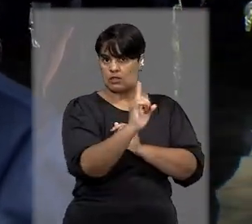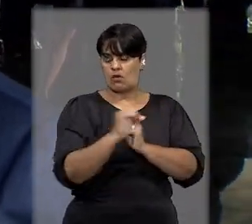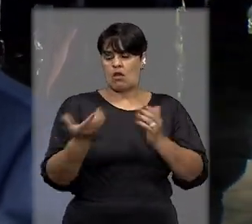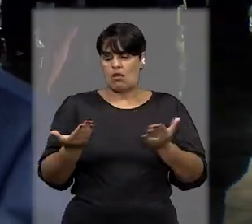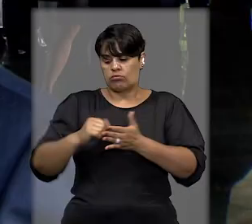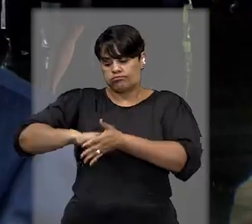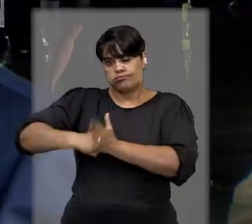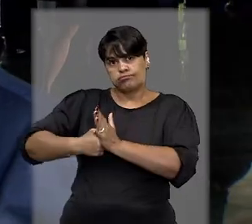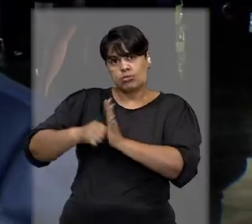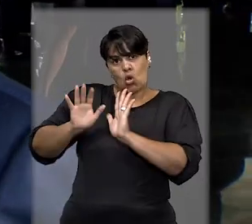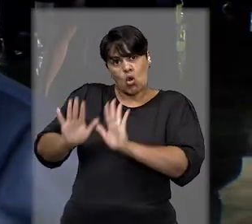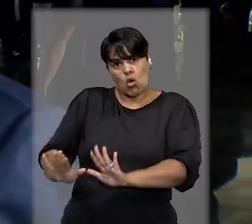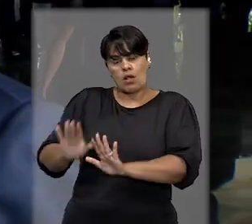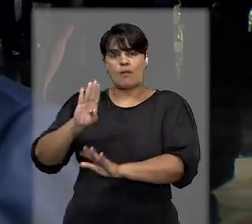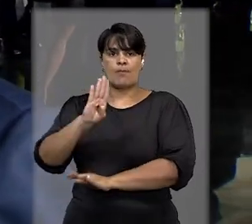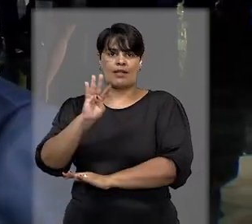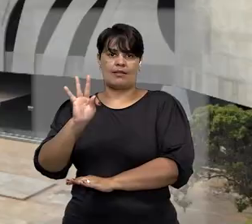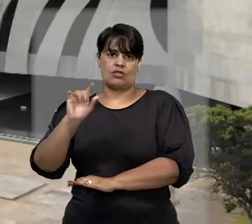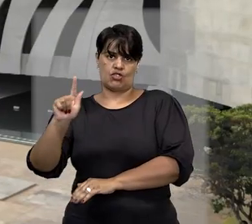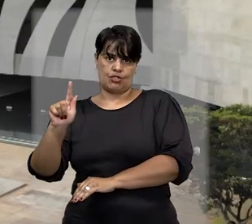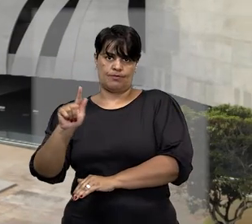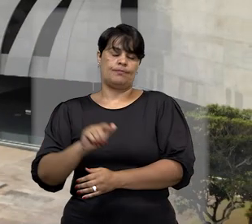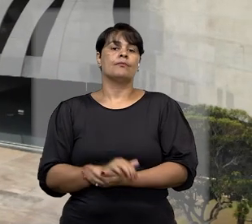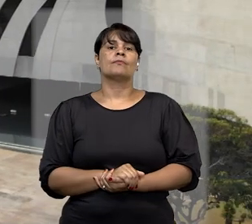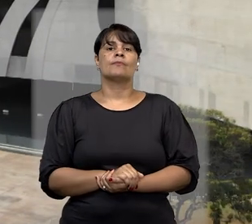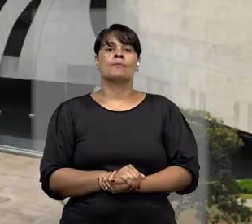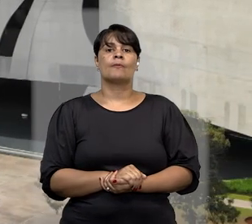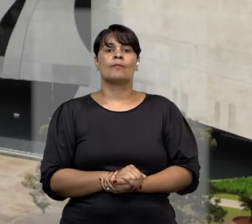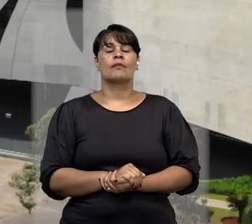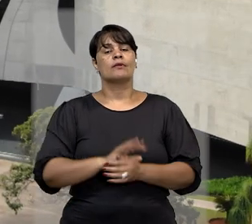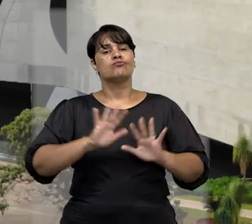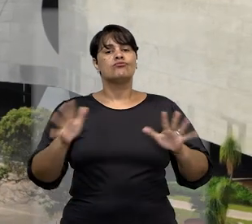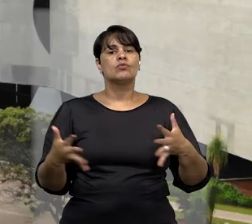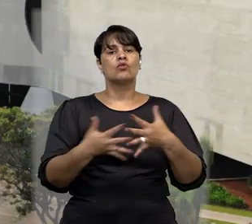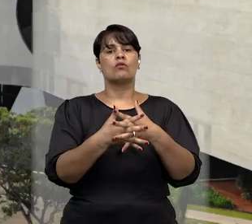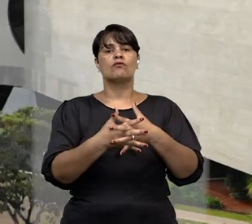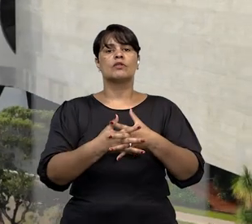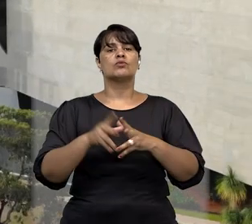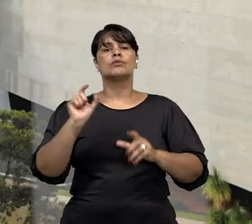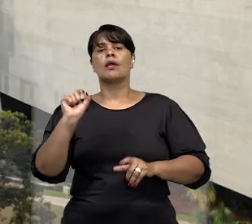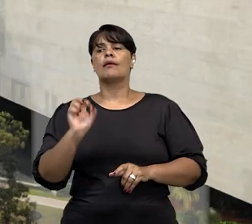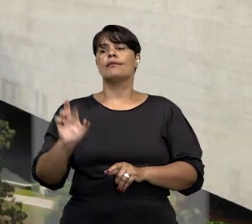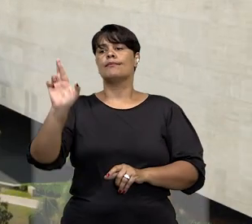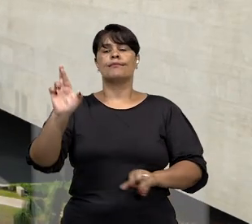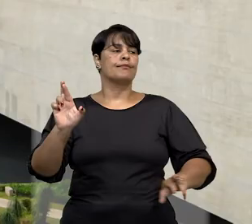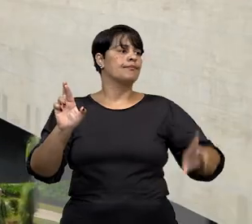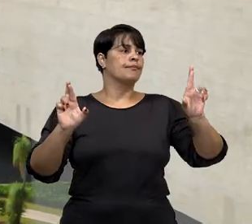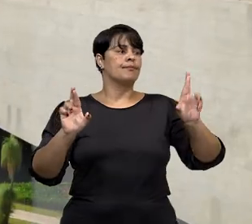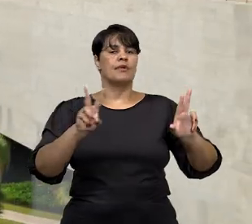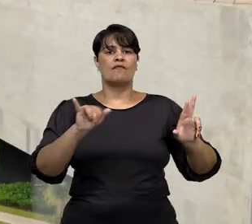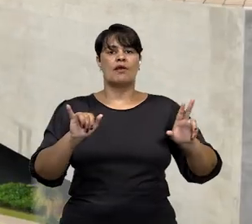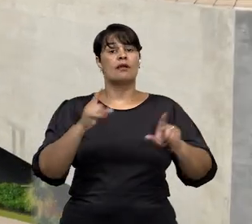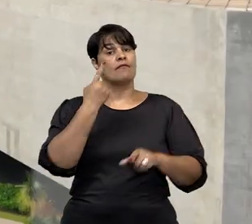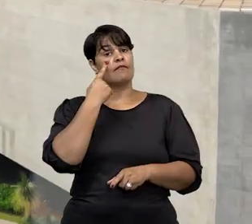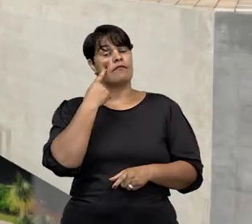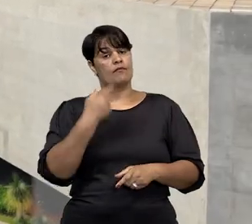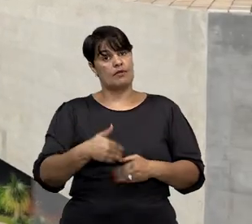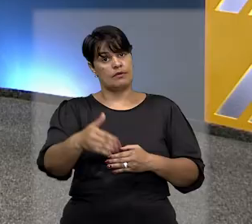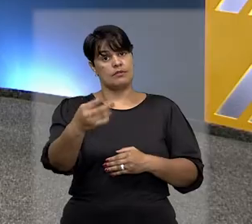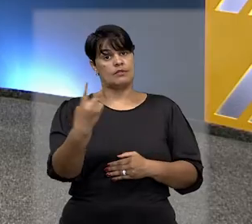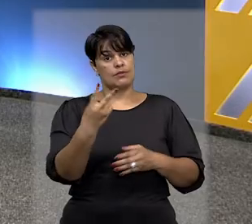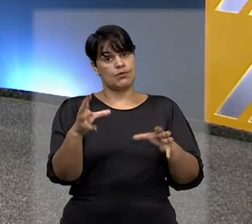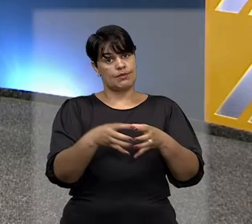hora, na conta do banco BTG. O mérito do conflito de competência será analisado no âmbito da segunda sessão do STJ.